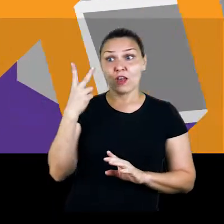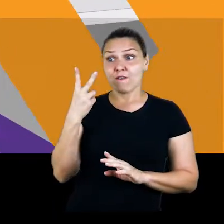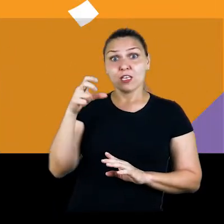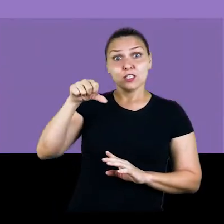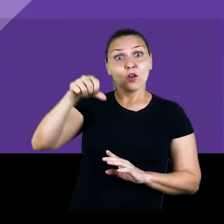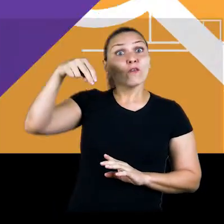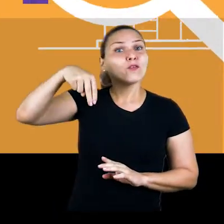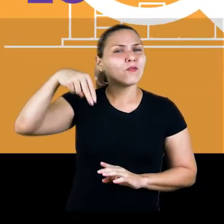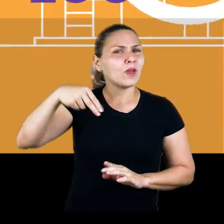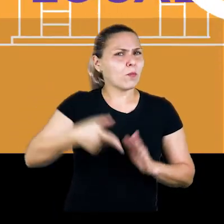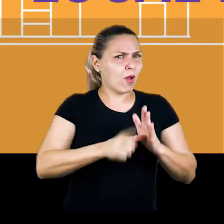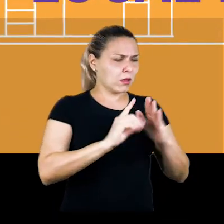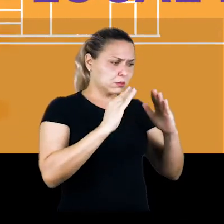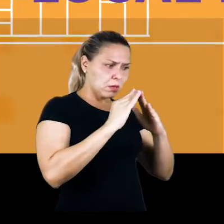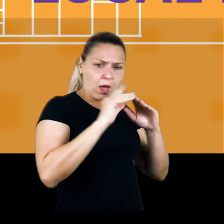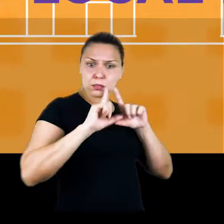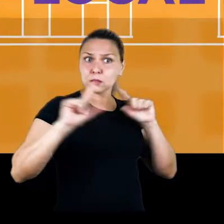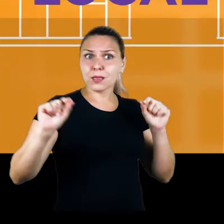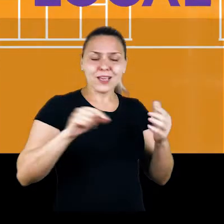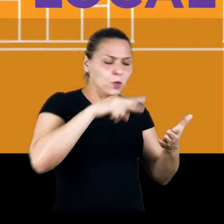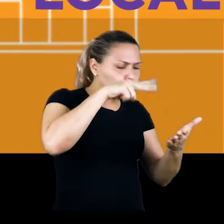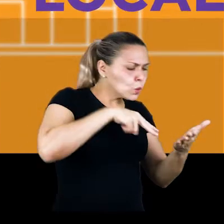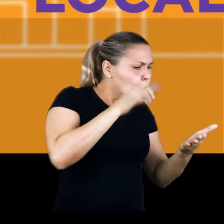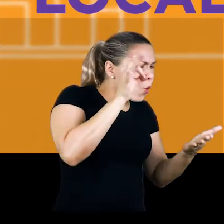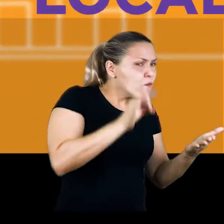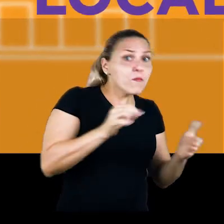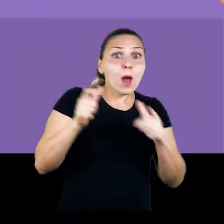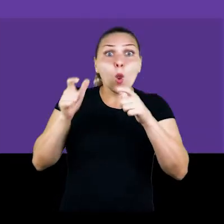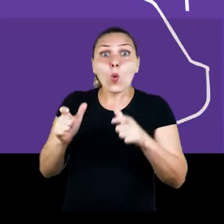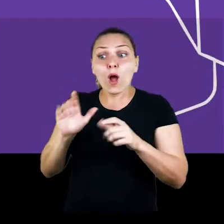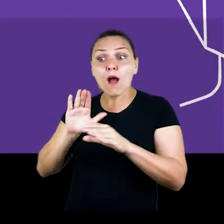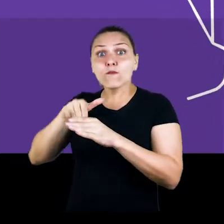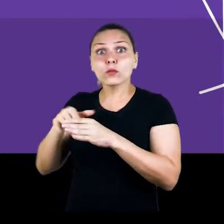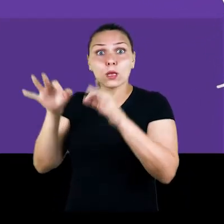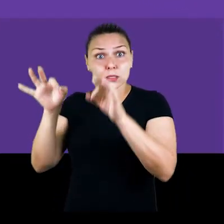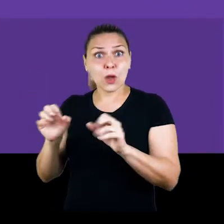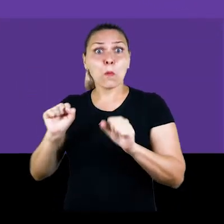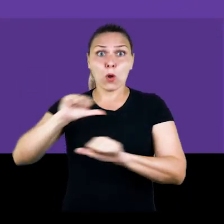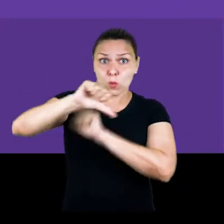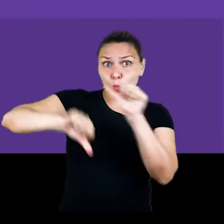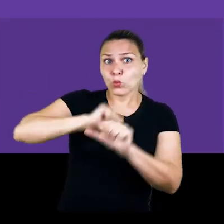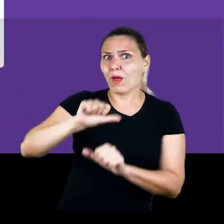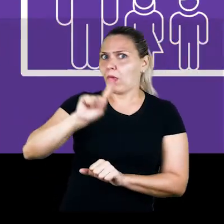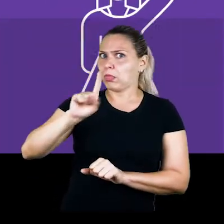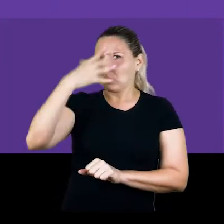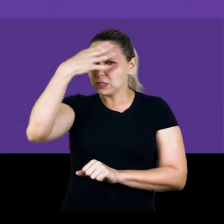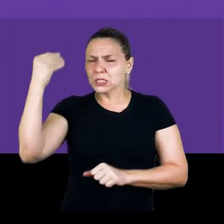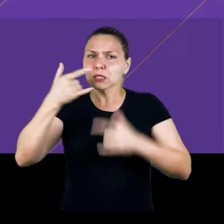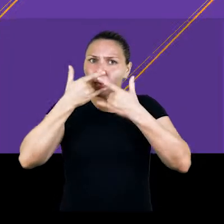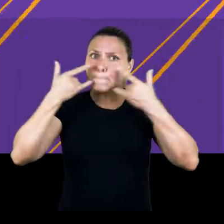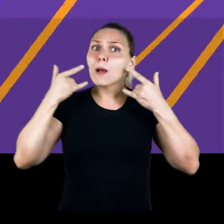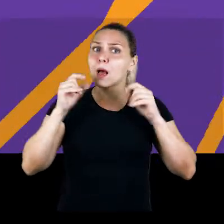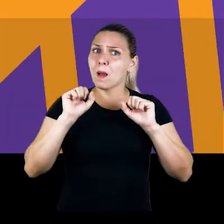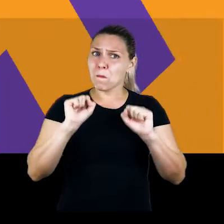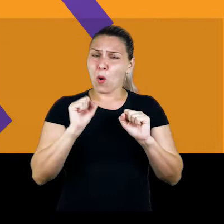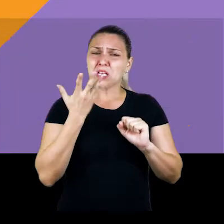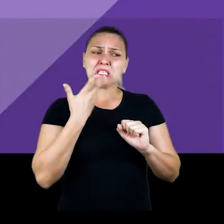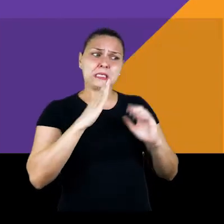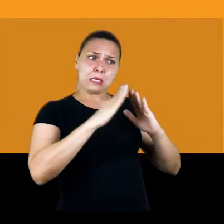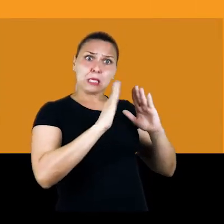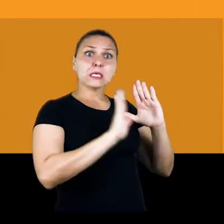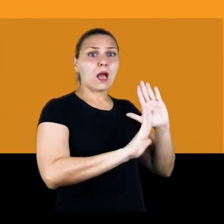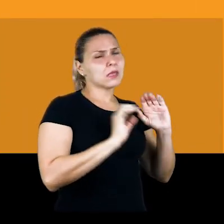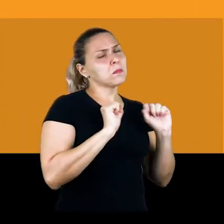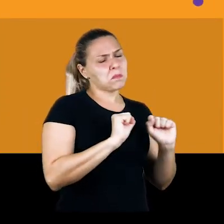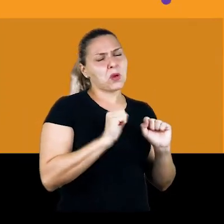Antes de sair de casa, confirme seu local de votação. Ele pode ter sido alterado. Não esqueça sua máscara e, se possível, deixe as crianças em casa. O